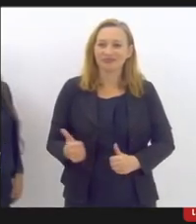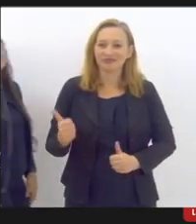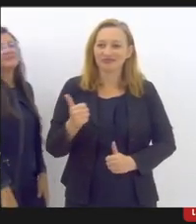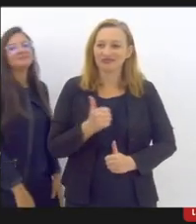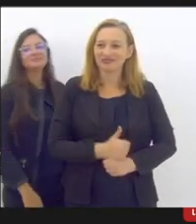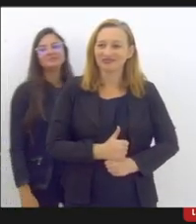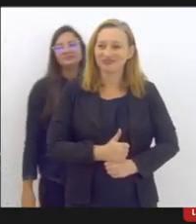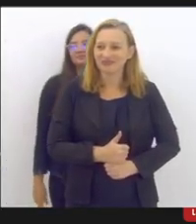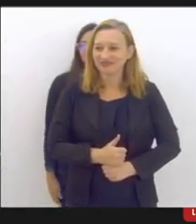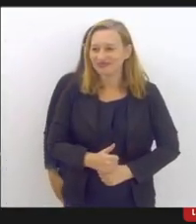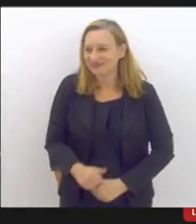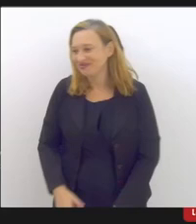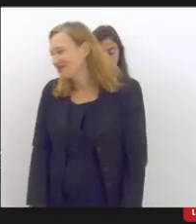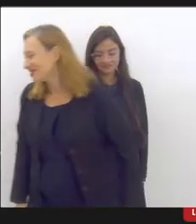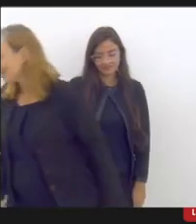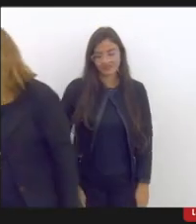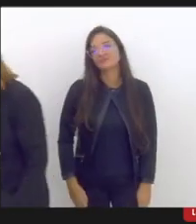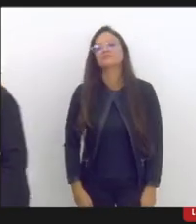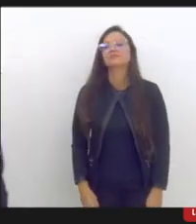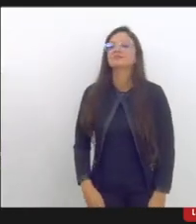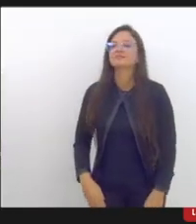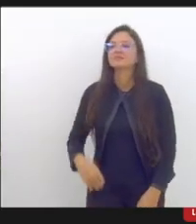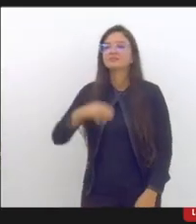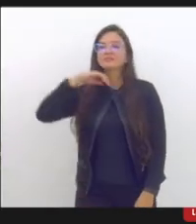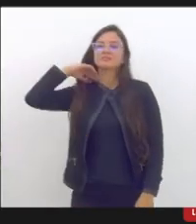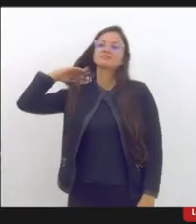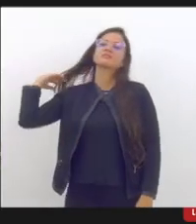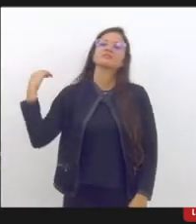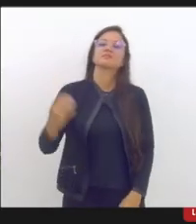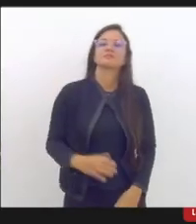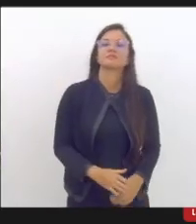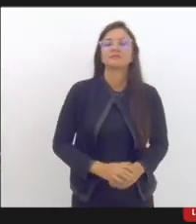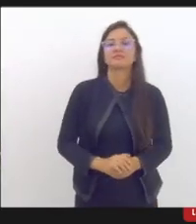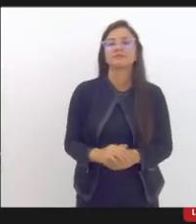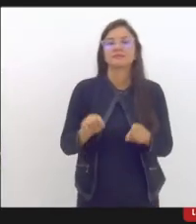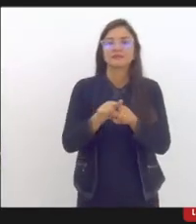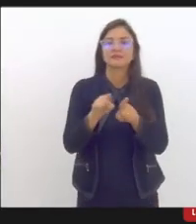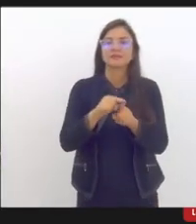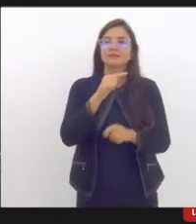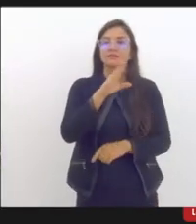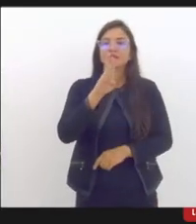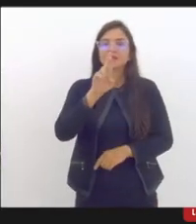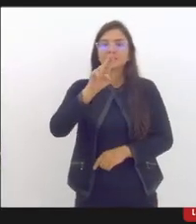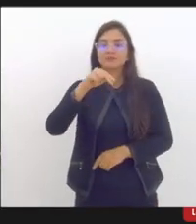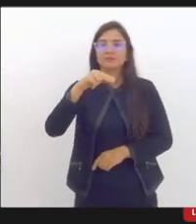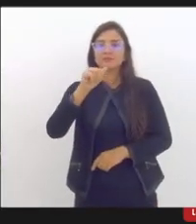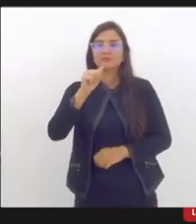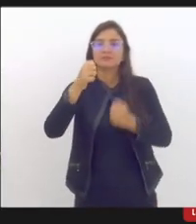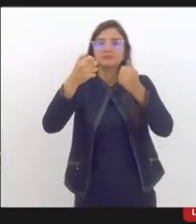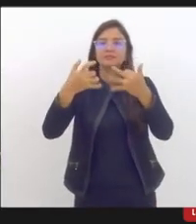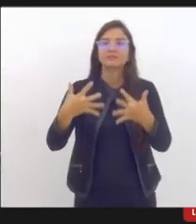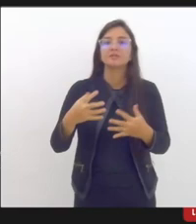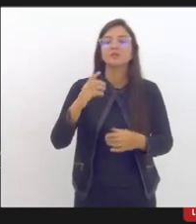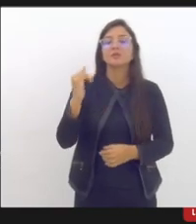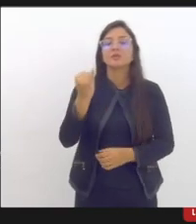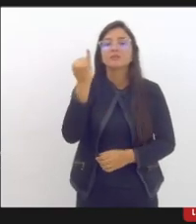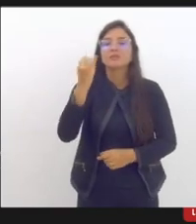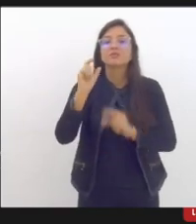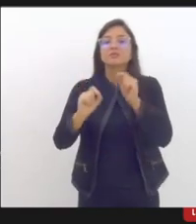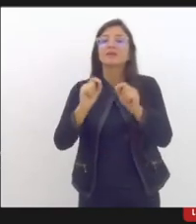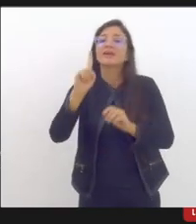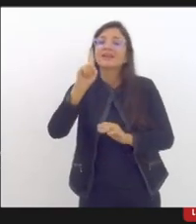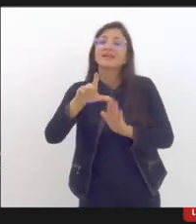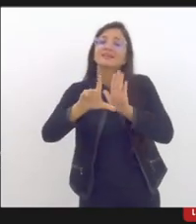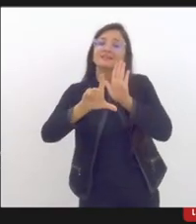e aí diante disso né como também fez a Bruna a gente retoma a importância né da implementação da lei